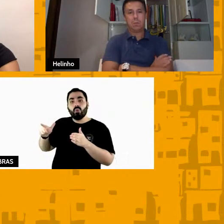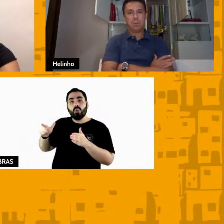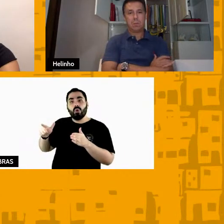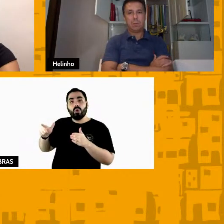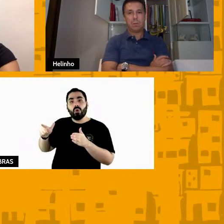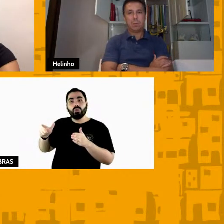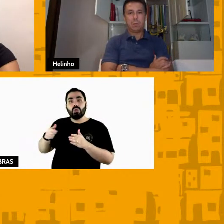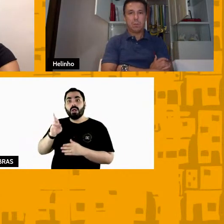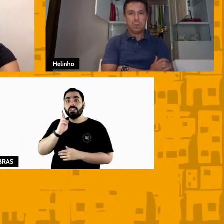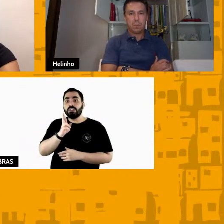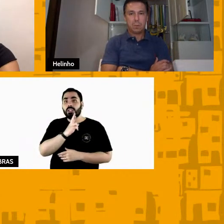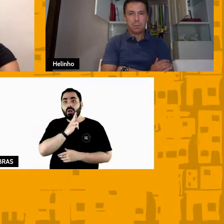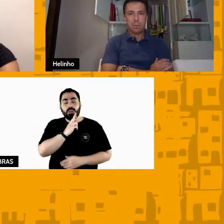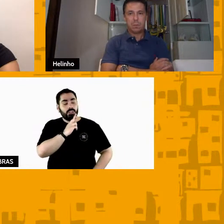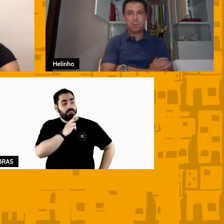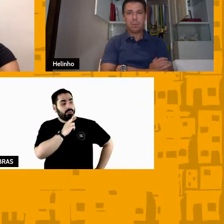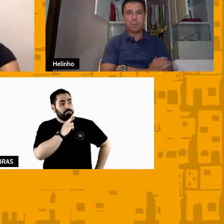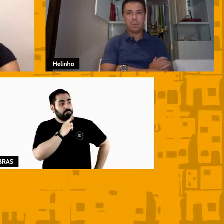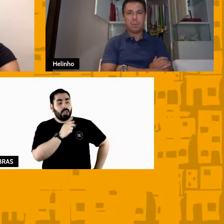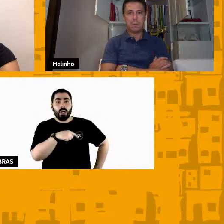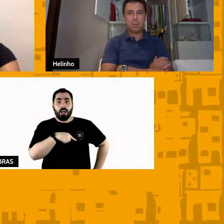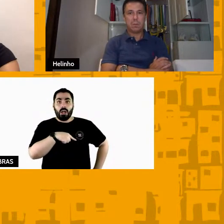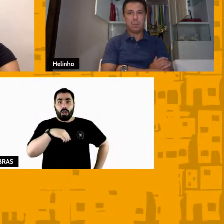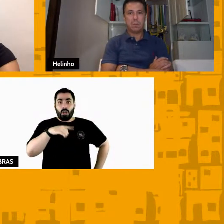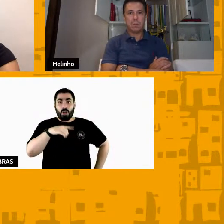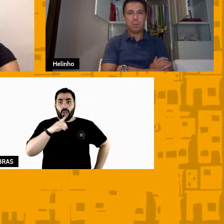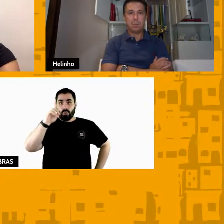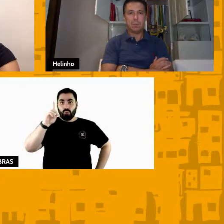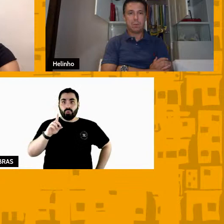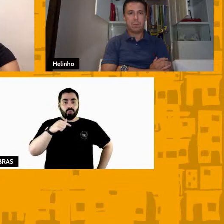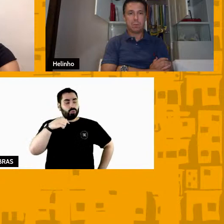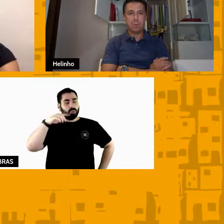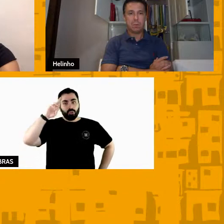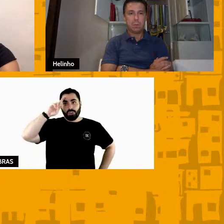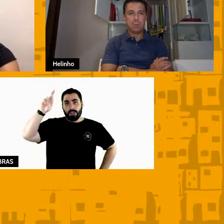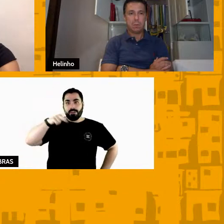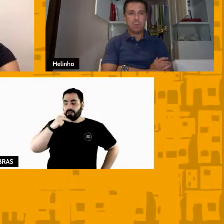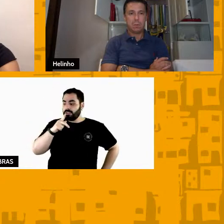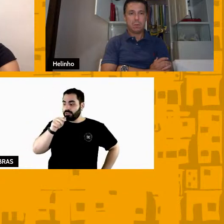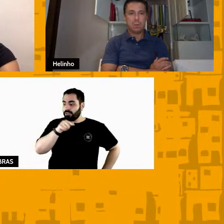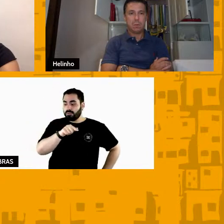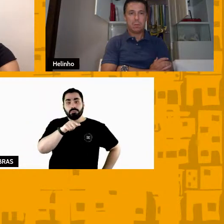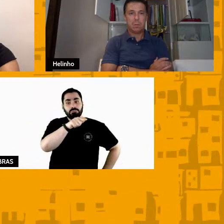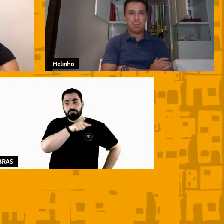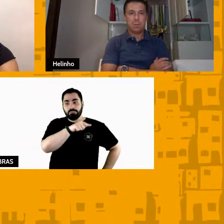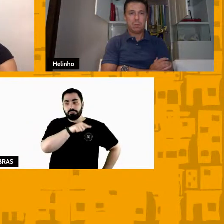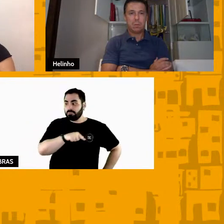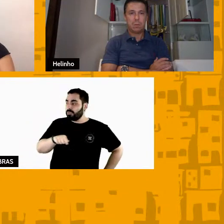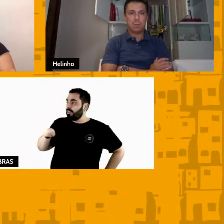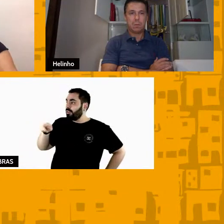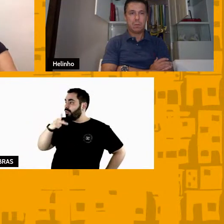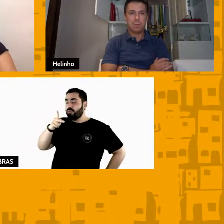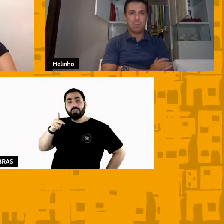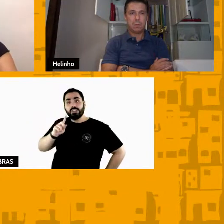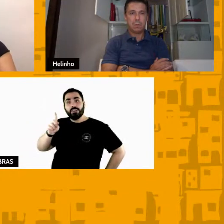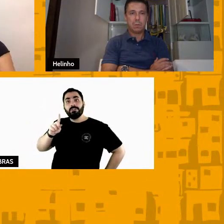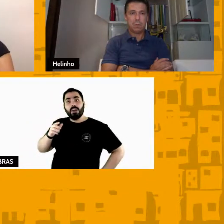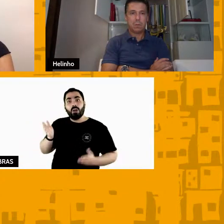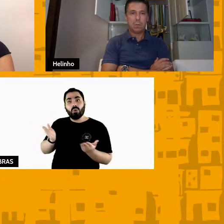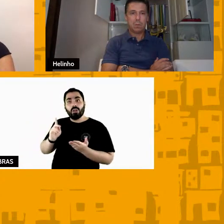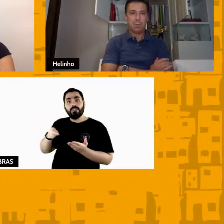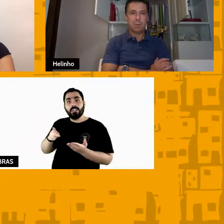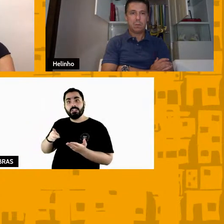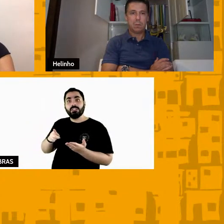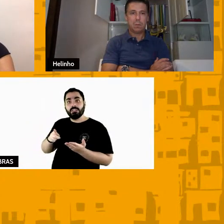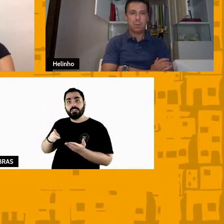e a gente falou você vai ser você está saindo de recepcionista para gerente não é só pelo seu trabalho que é porque